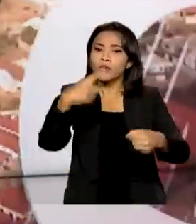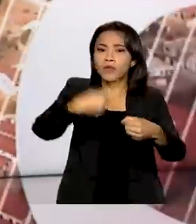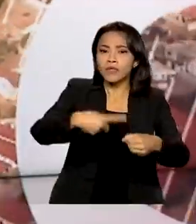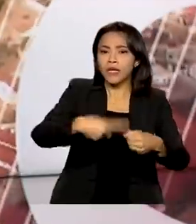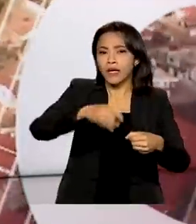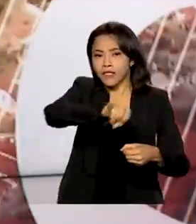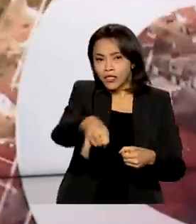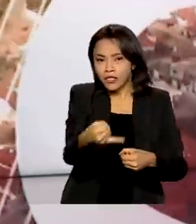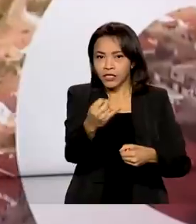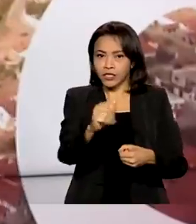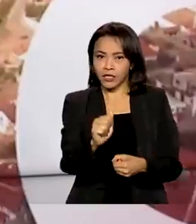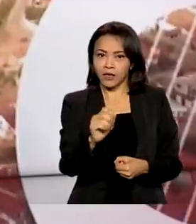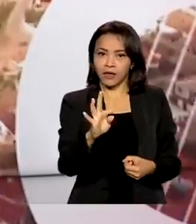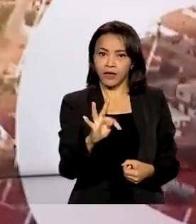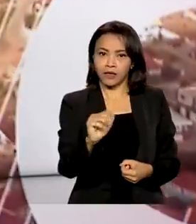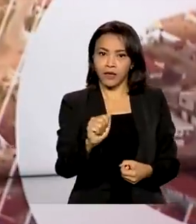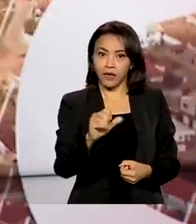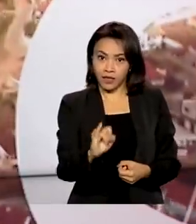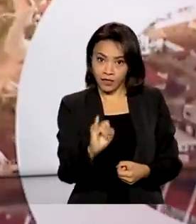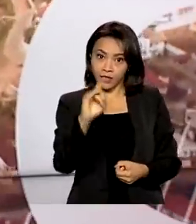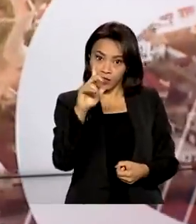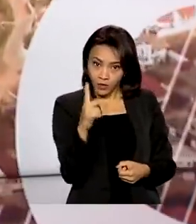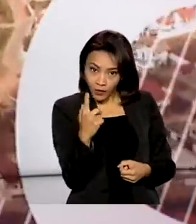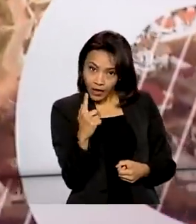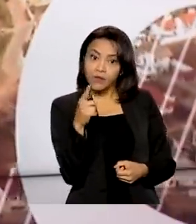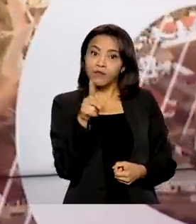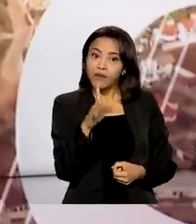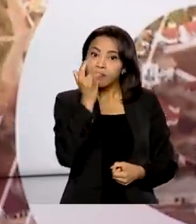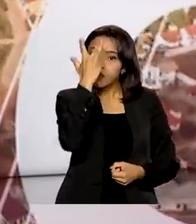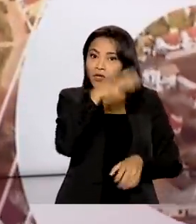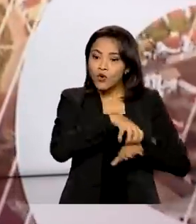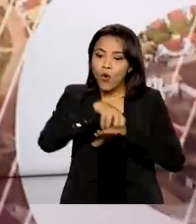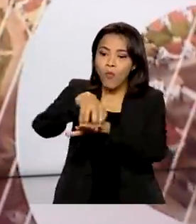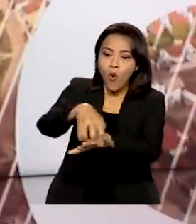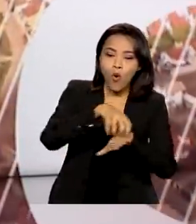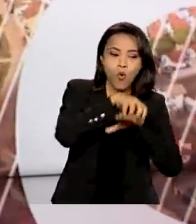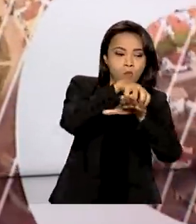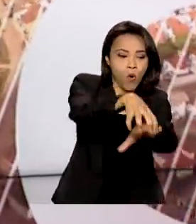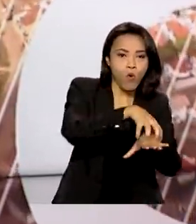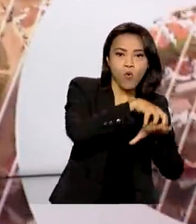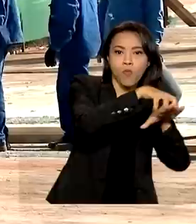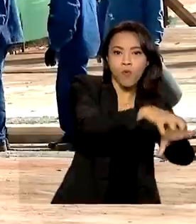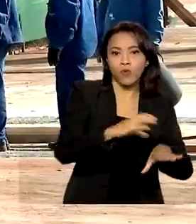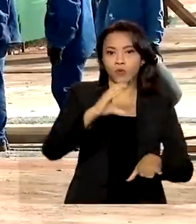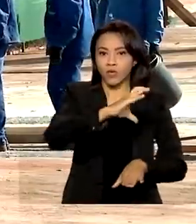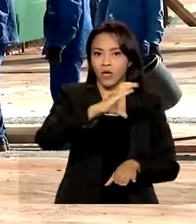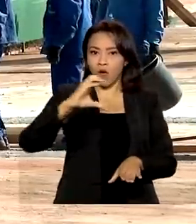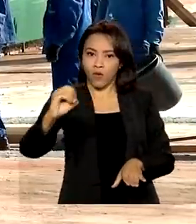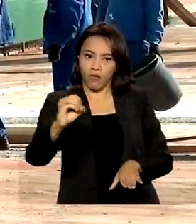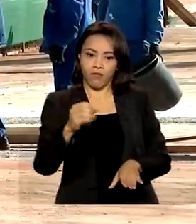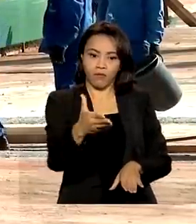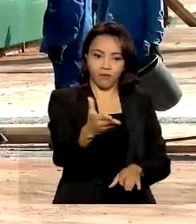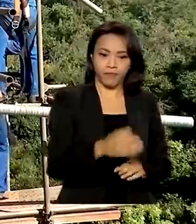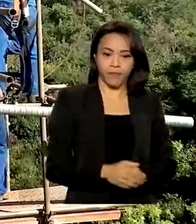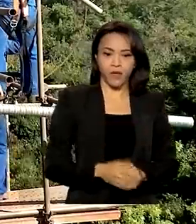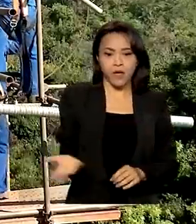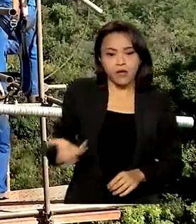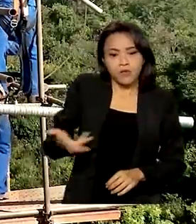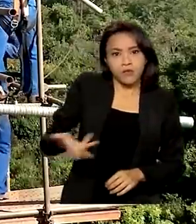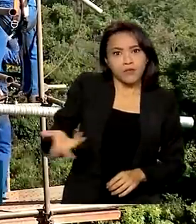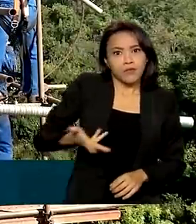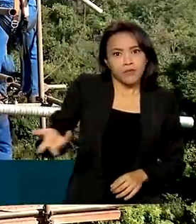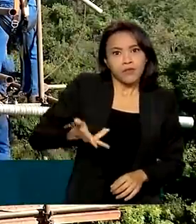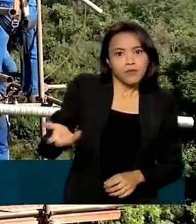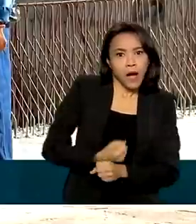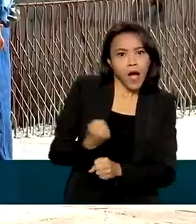Goiás. O empreendimento vai favorecer o escoamento da produção agrícola do centro-oeste. O ritmo da construção segue